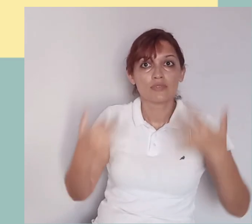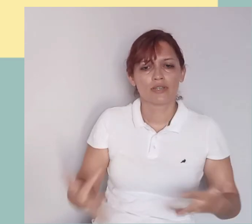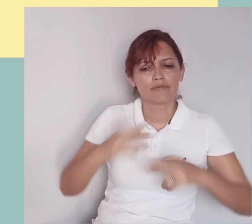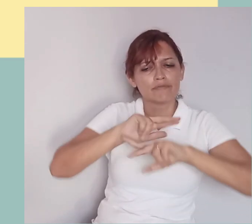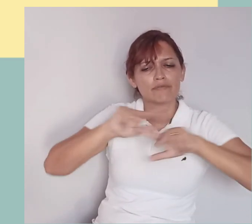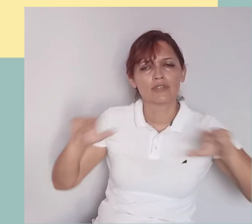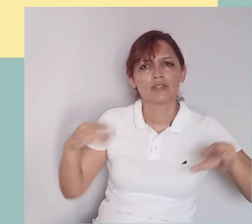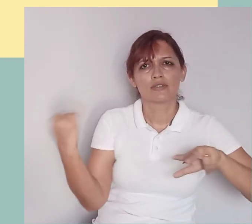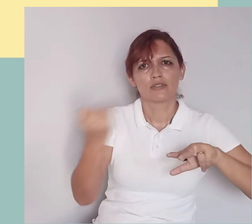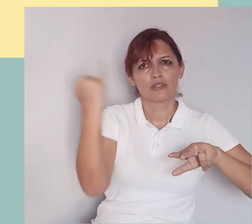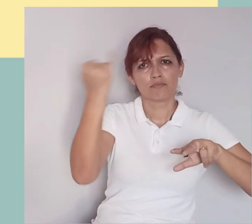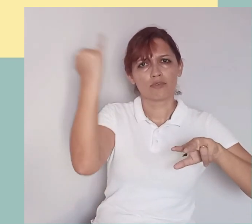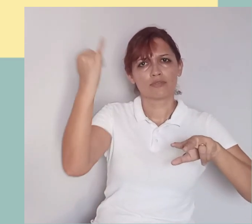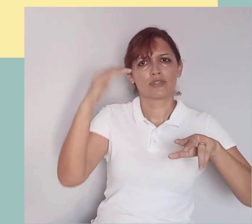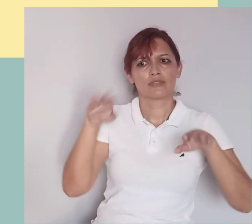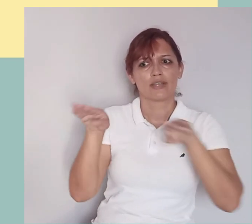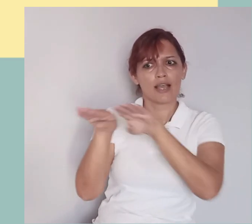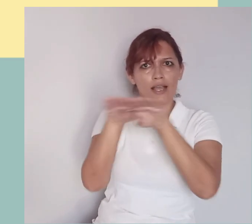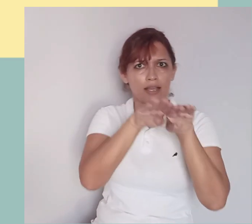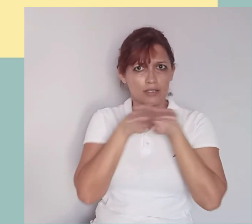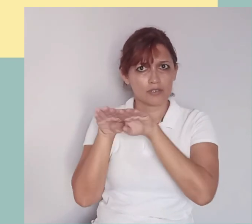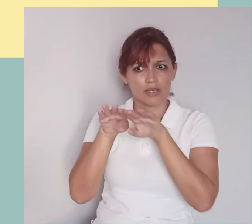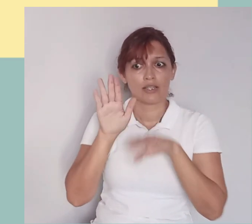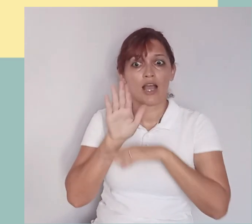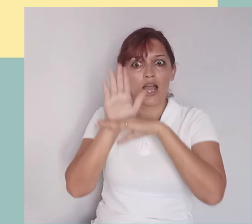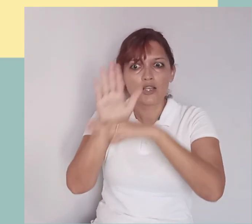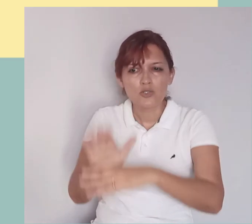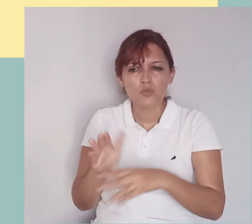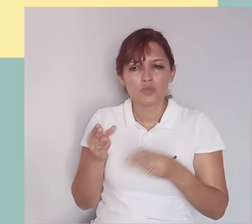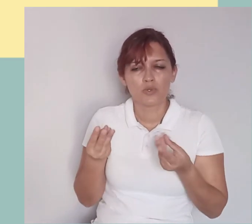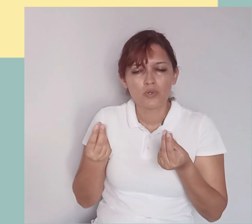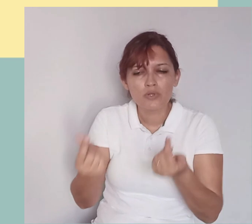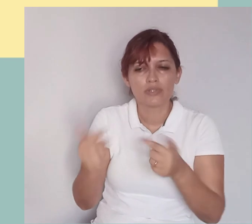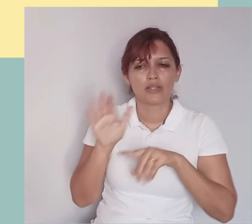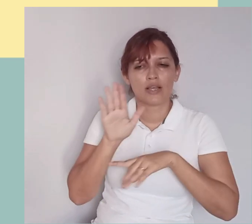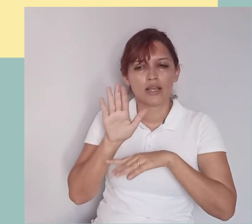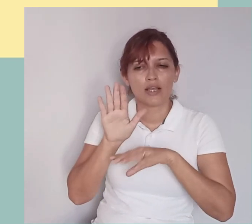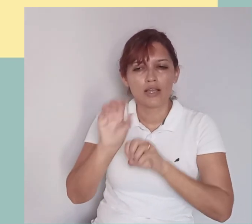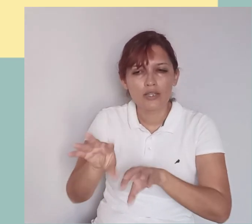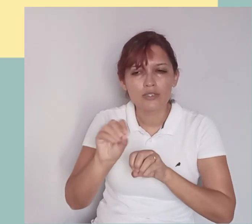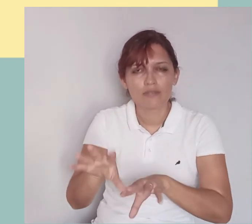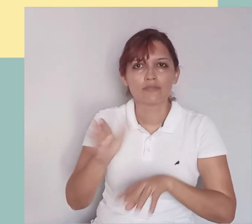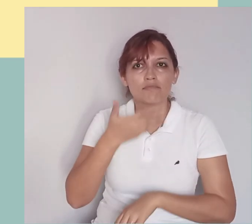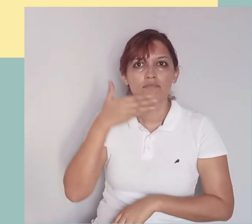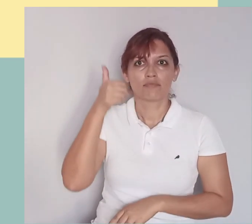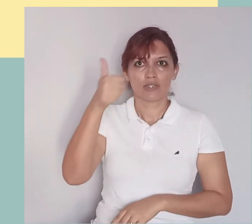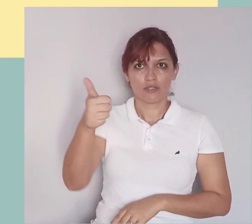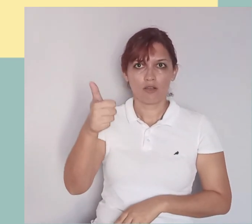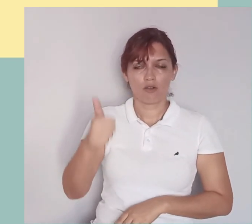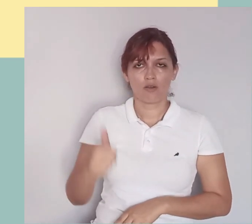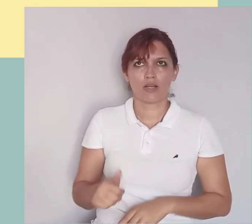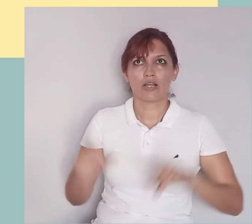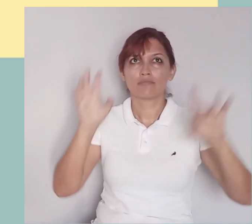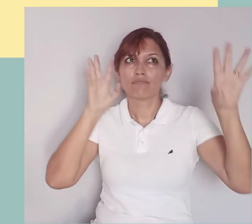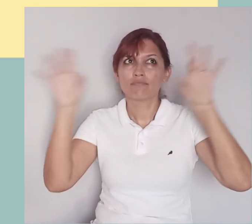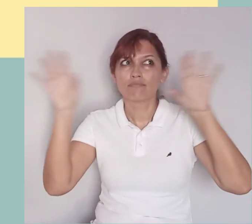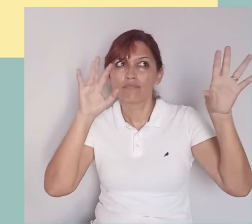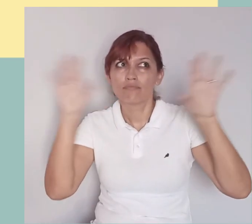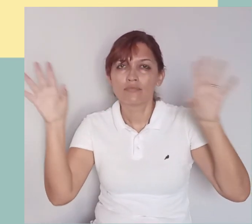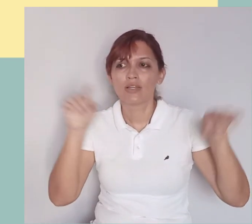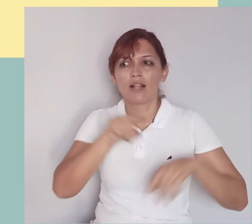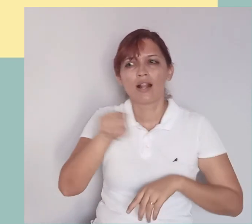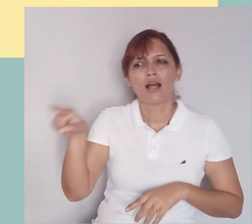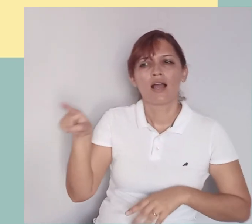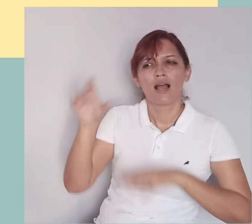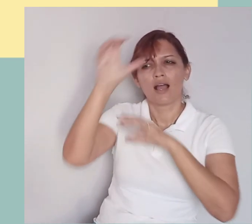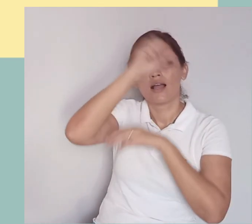um especialista revela pontos essenciais sobre a temática da equidade para a melhoria da qualidade da educação,